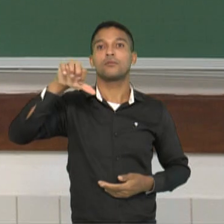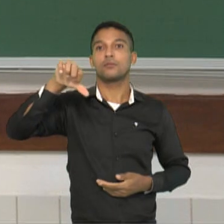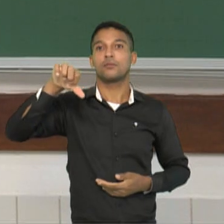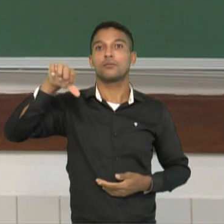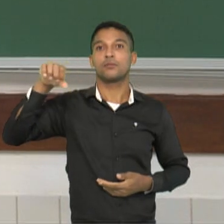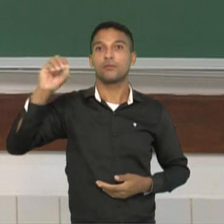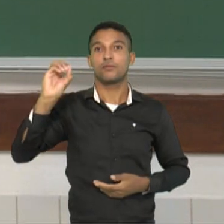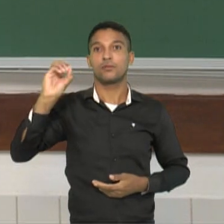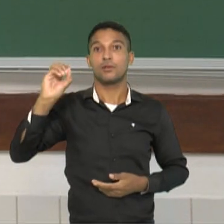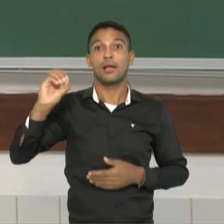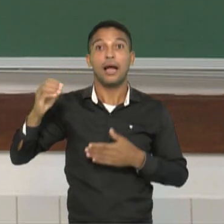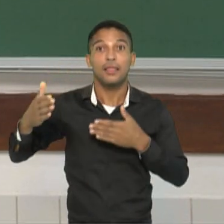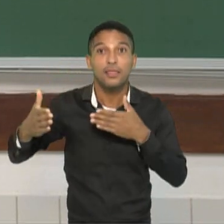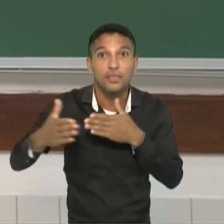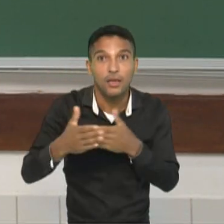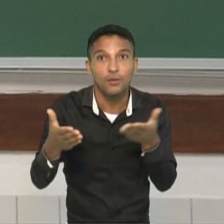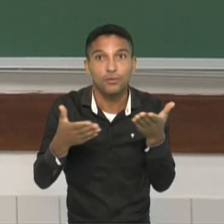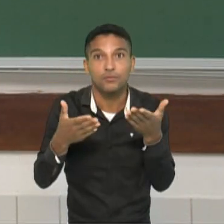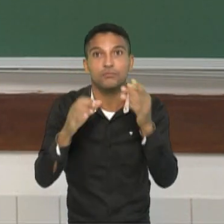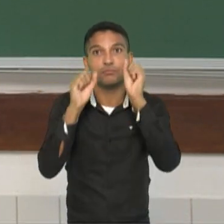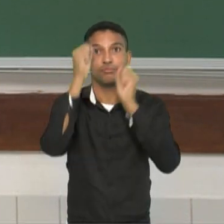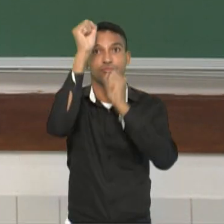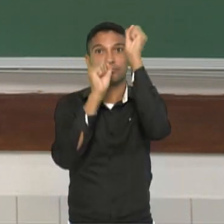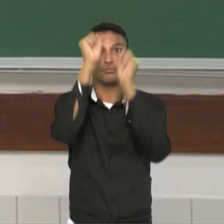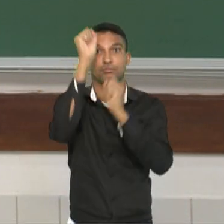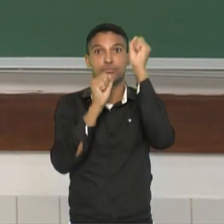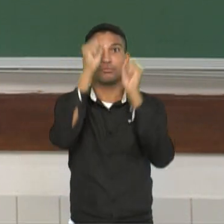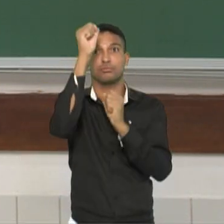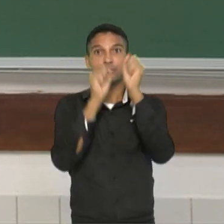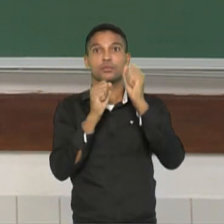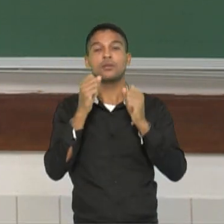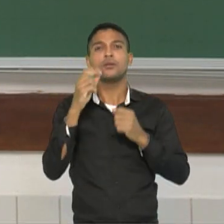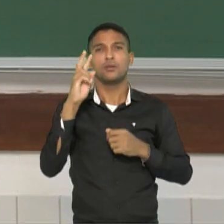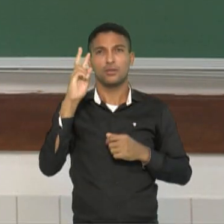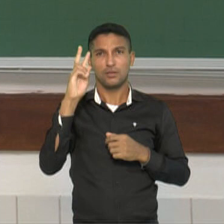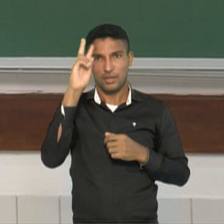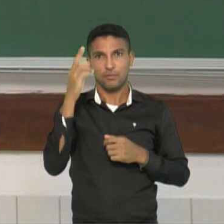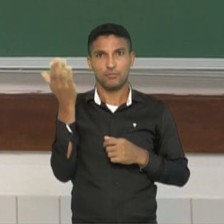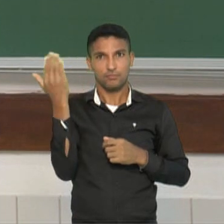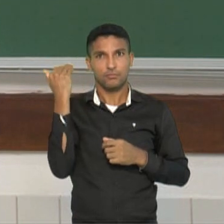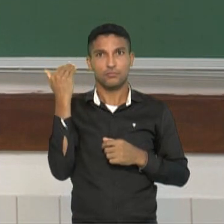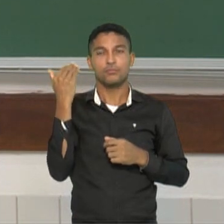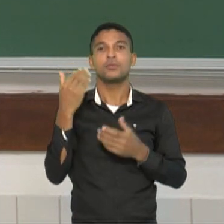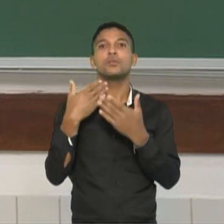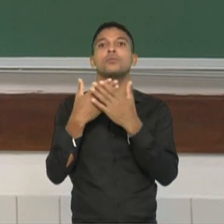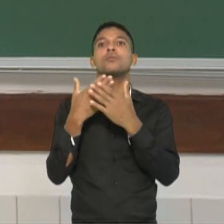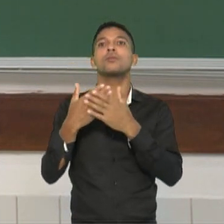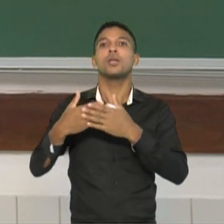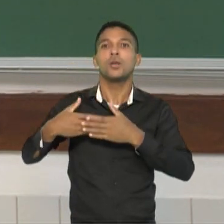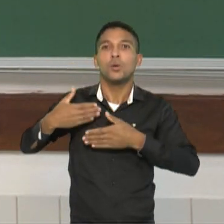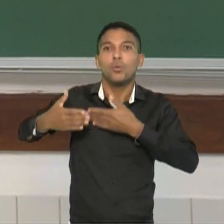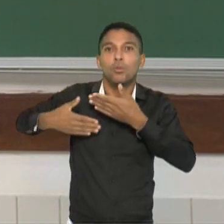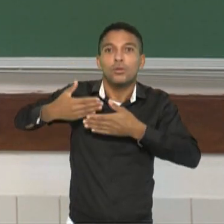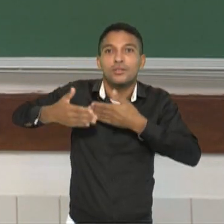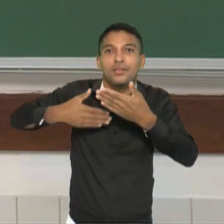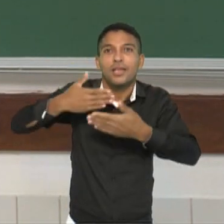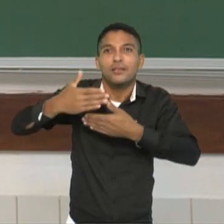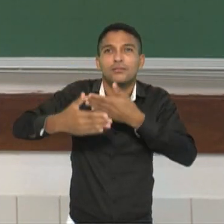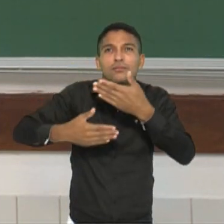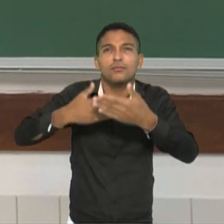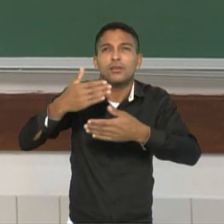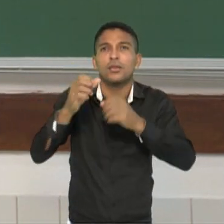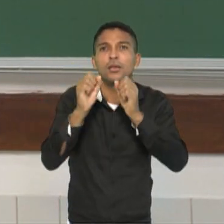Lembrem que, na última aula, nós conversamos, então, sobre o processo da industrialização nos seus anos iniciais